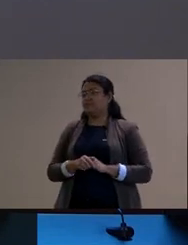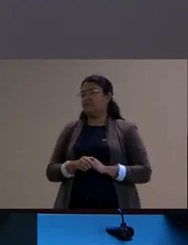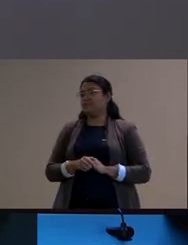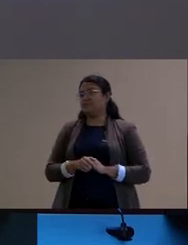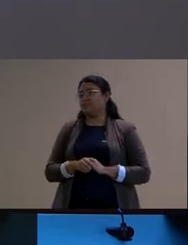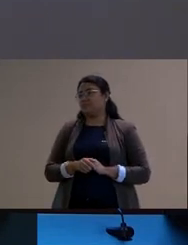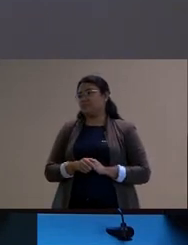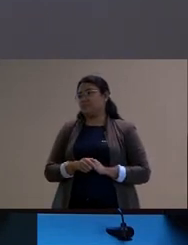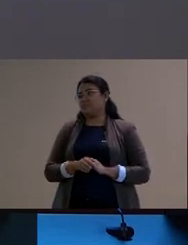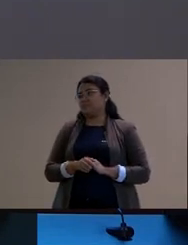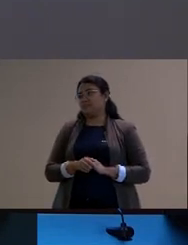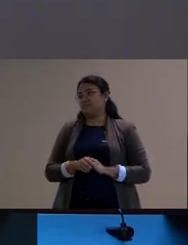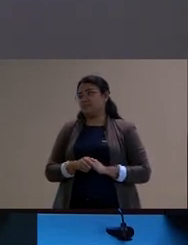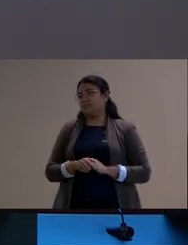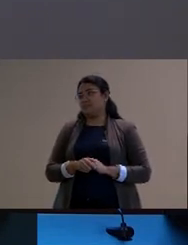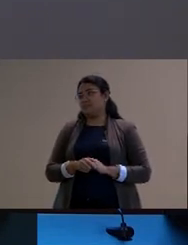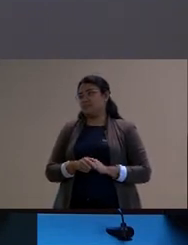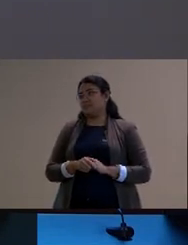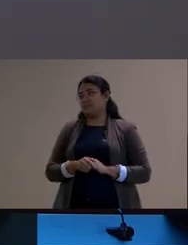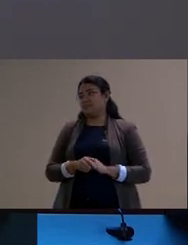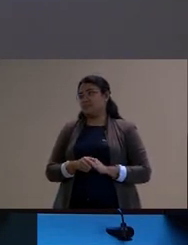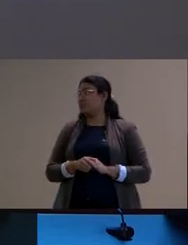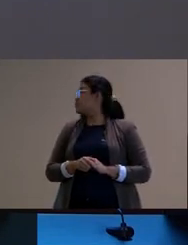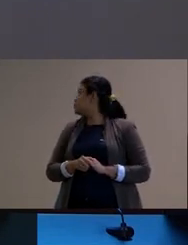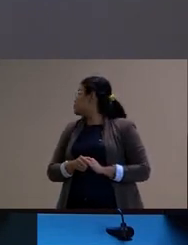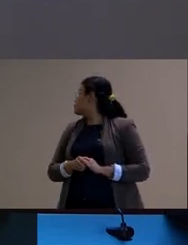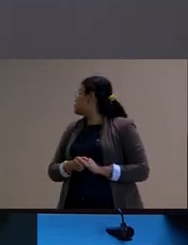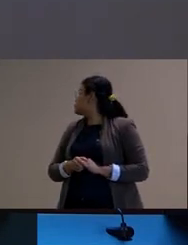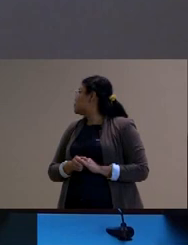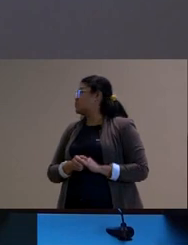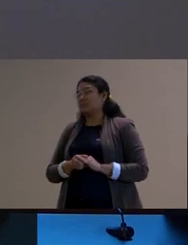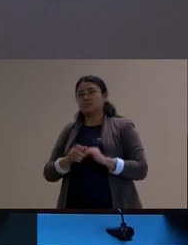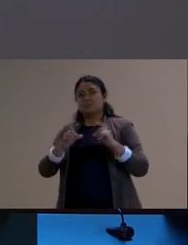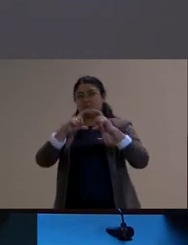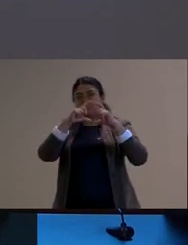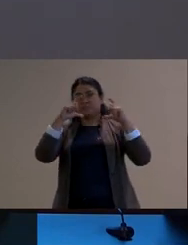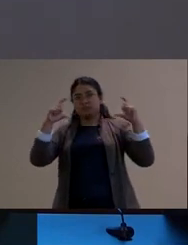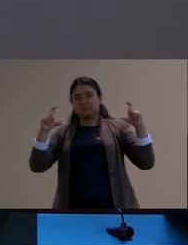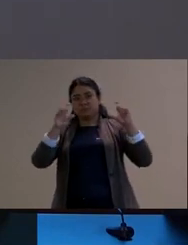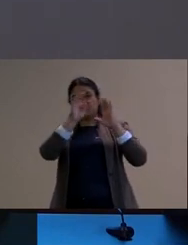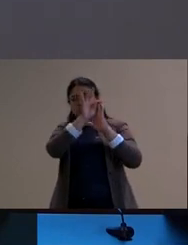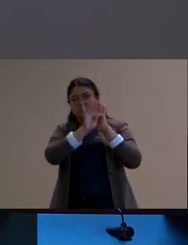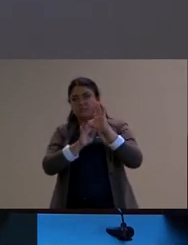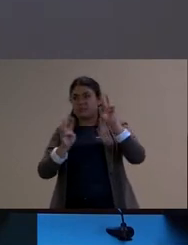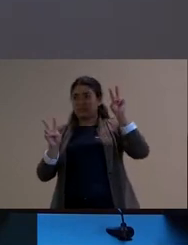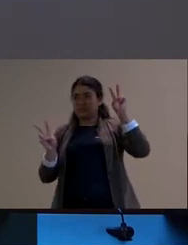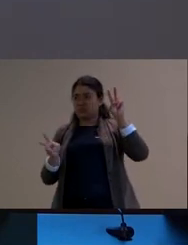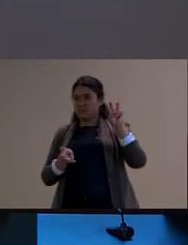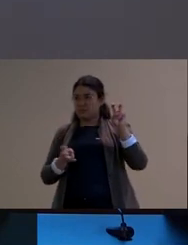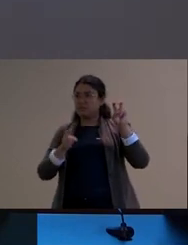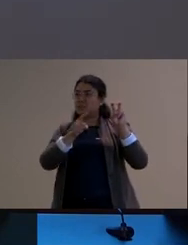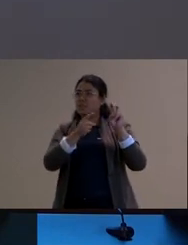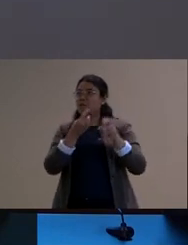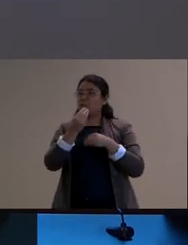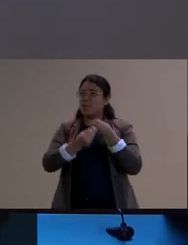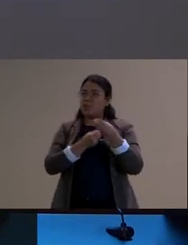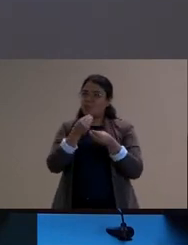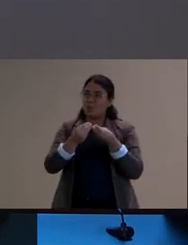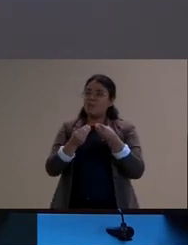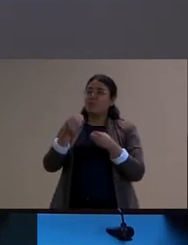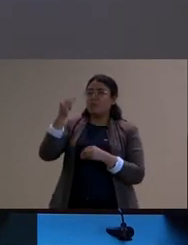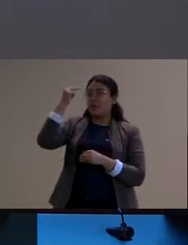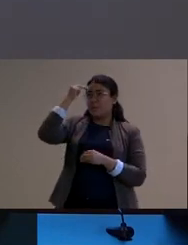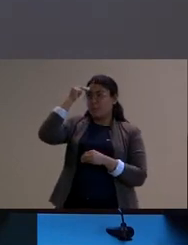aqui tem um excerto que eu escolhi para mostrar um pouco como que essas memórias elas estão